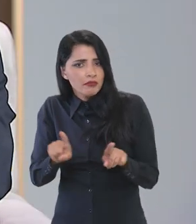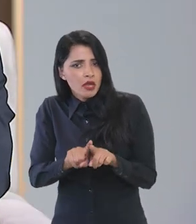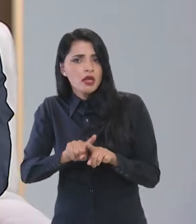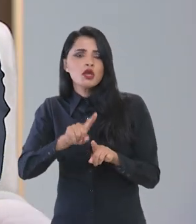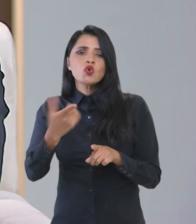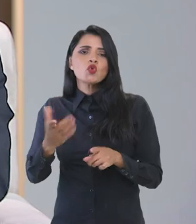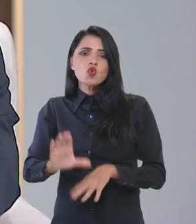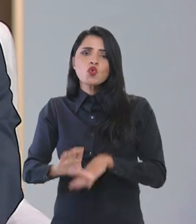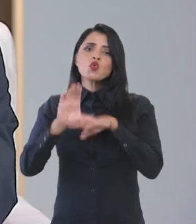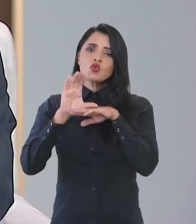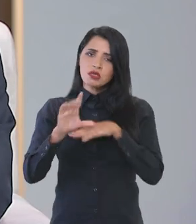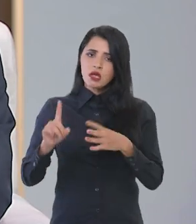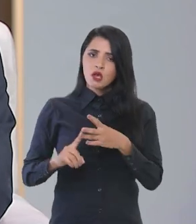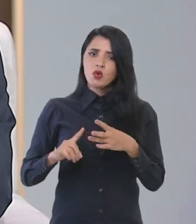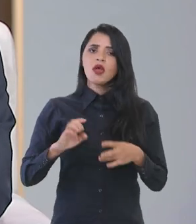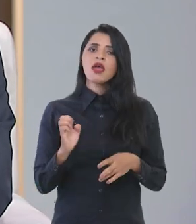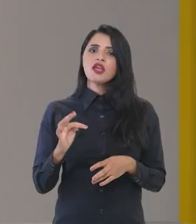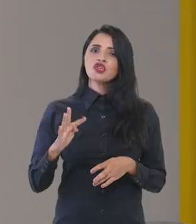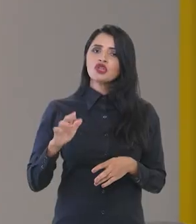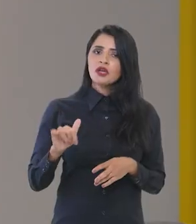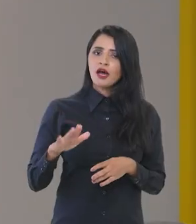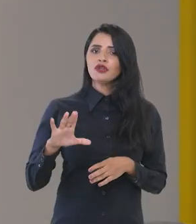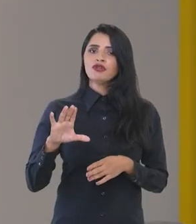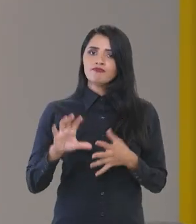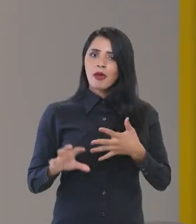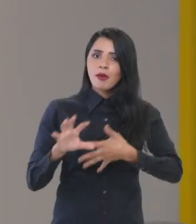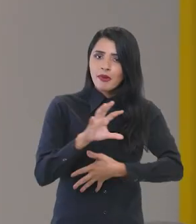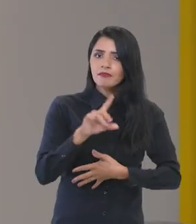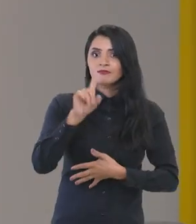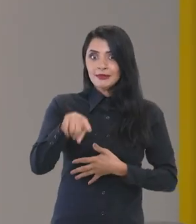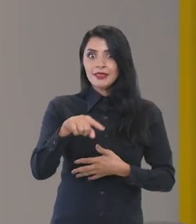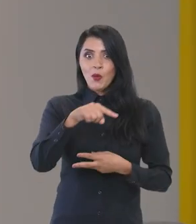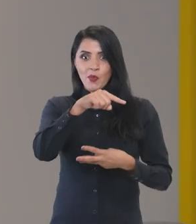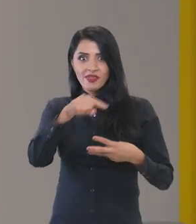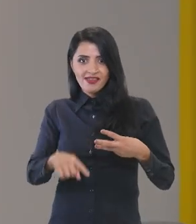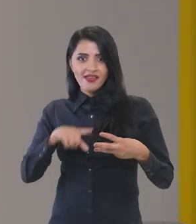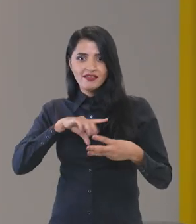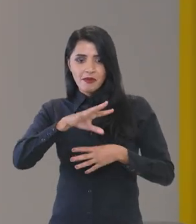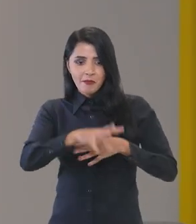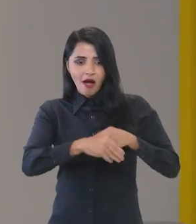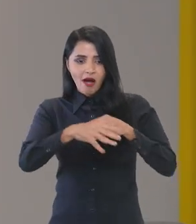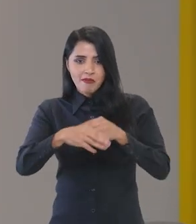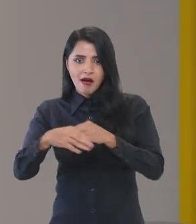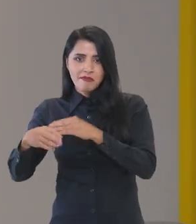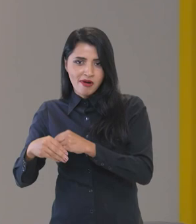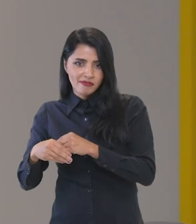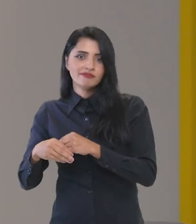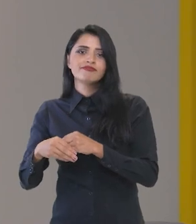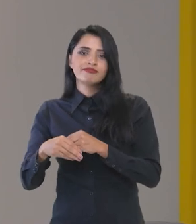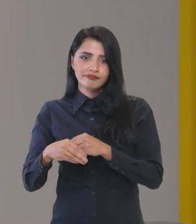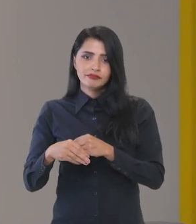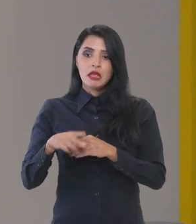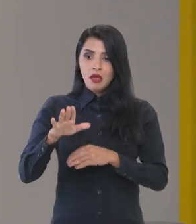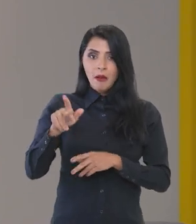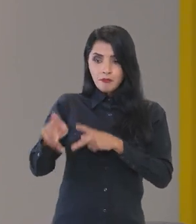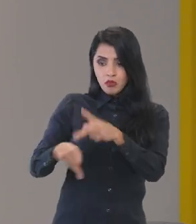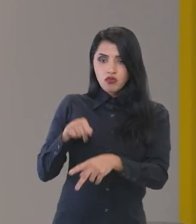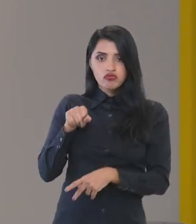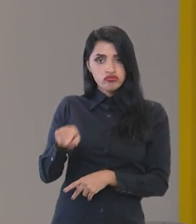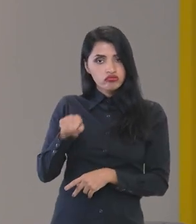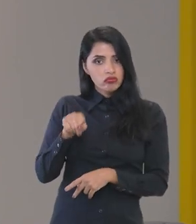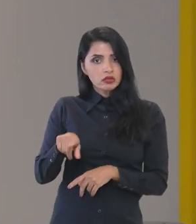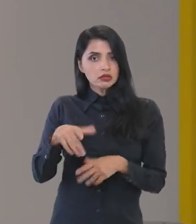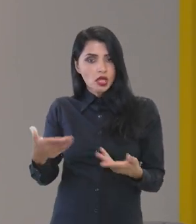conselhos e entidades de classe. Exatamente. Então, são três camadas que se complementam. A população,